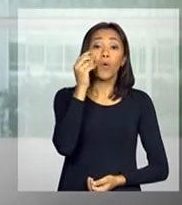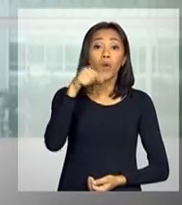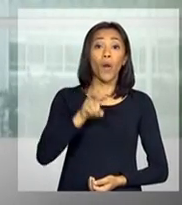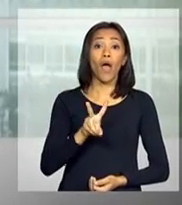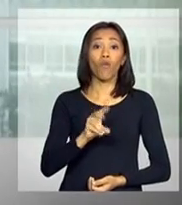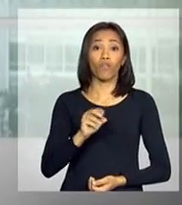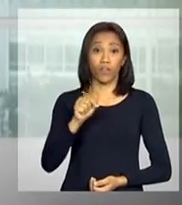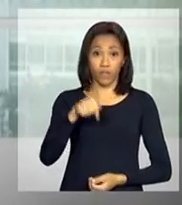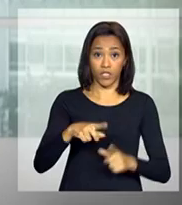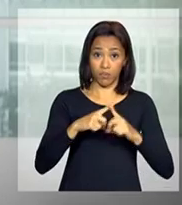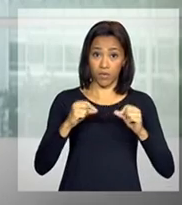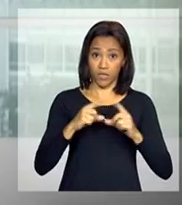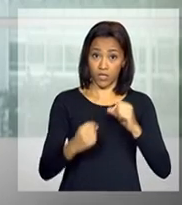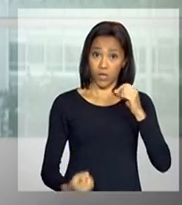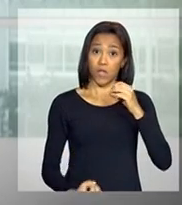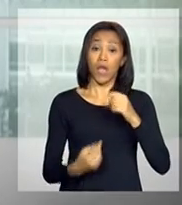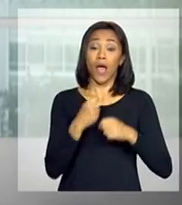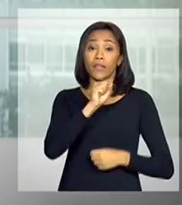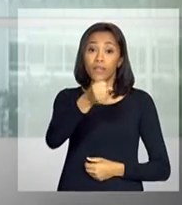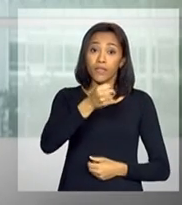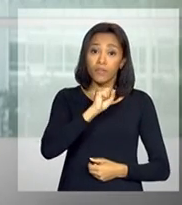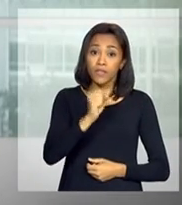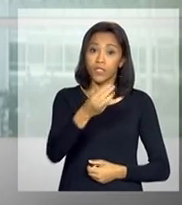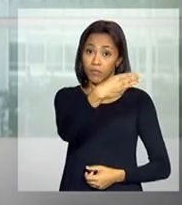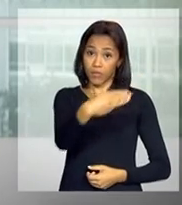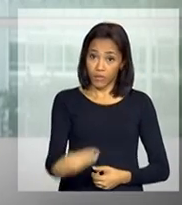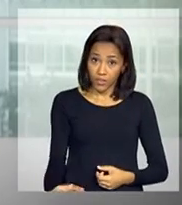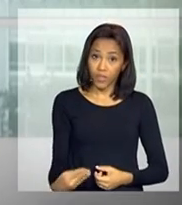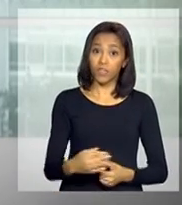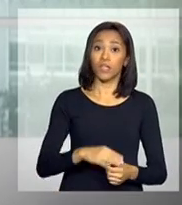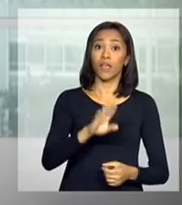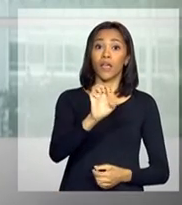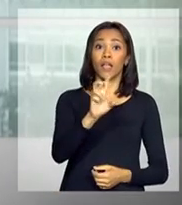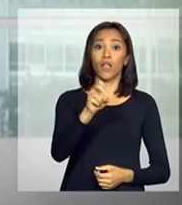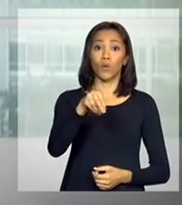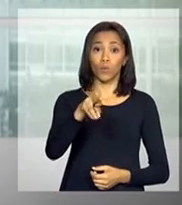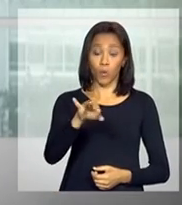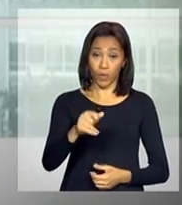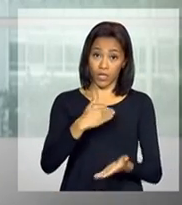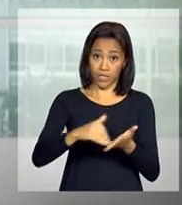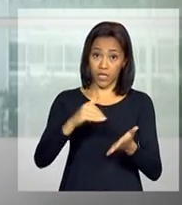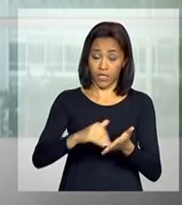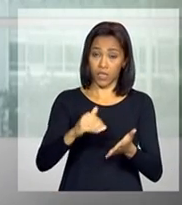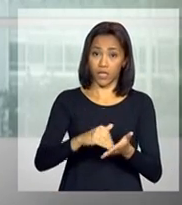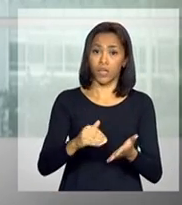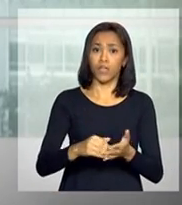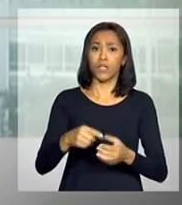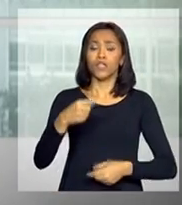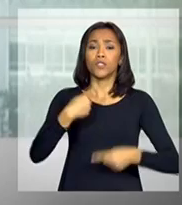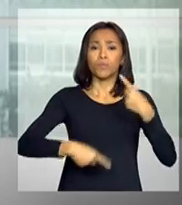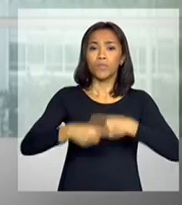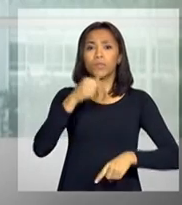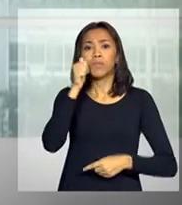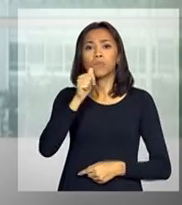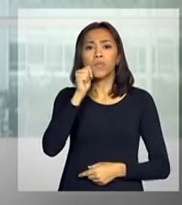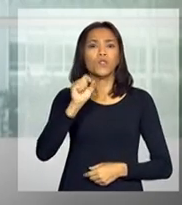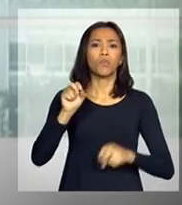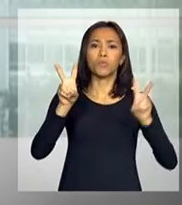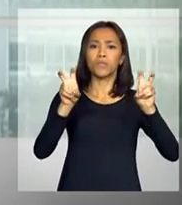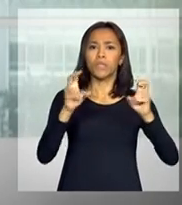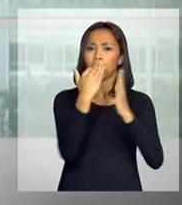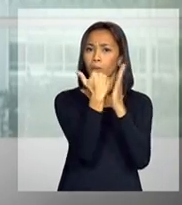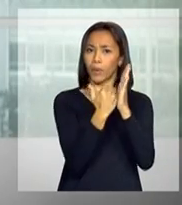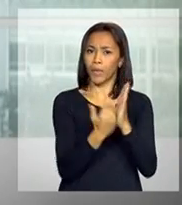vivo de Brasília a entrevista da ministra Eleonora Menicucci, da Secretaria de Políticas para as Mulheres, sobre o programa